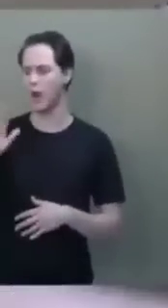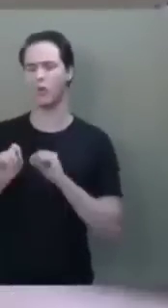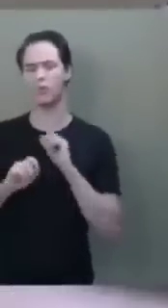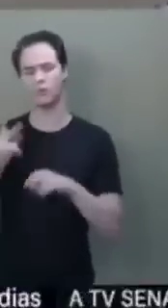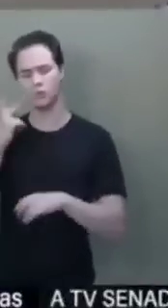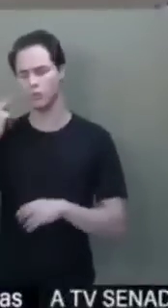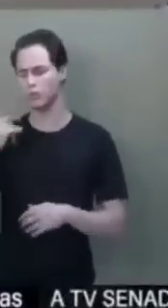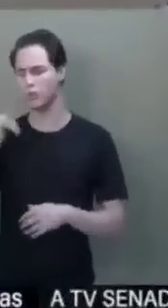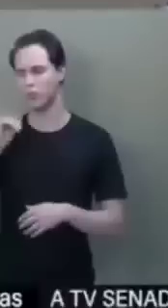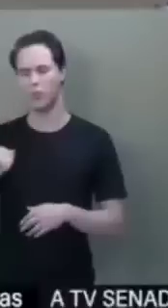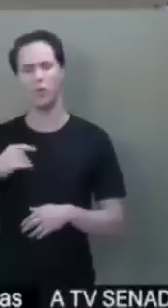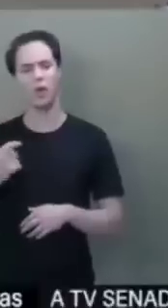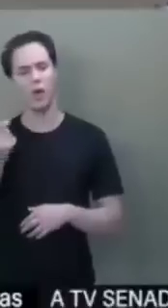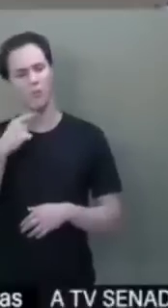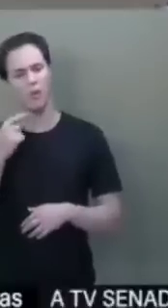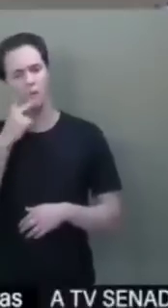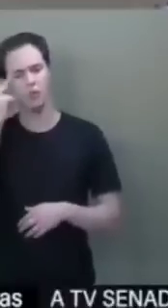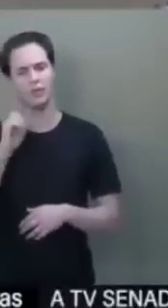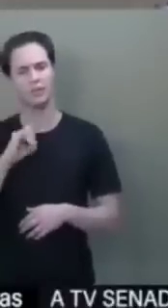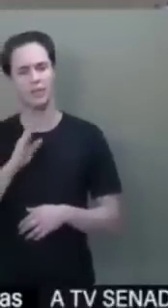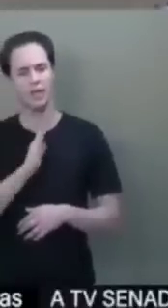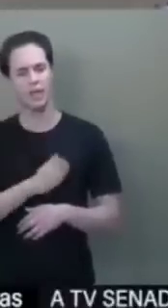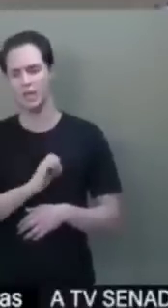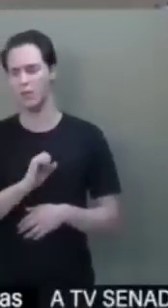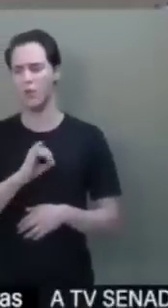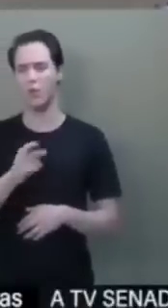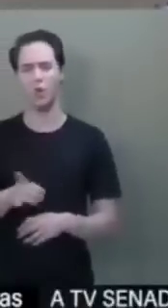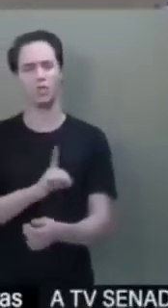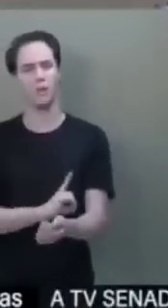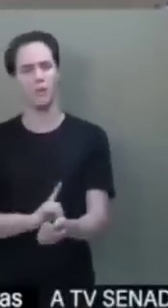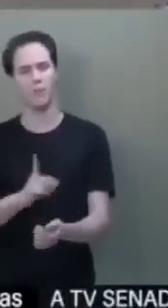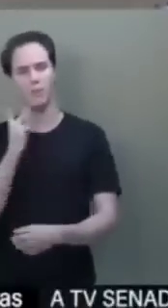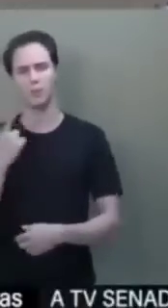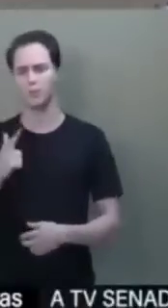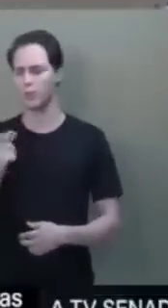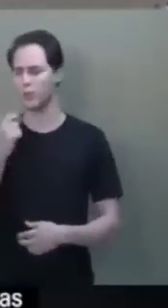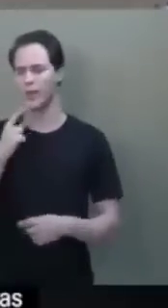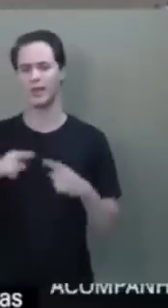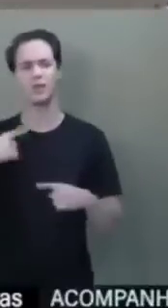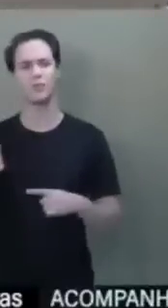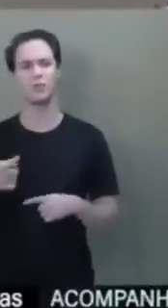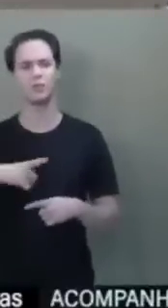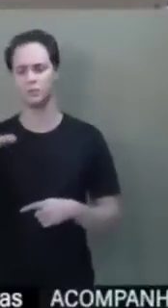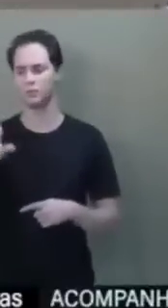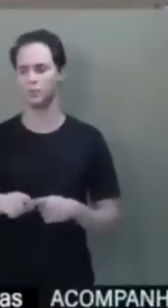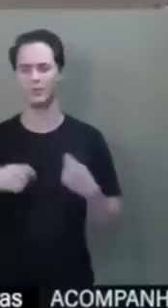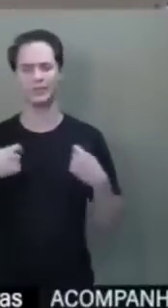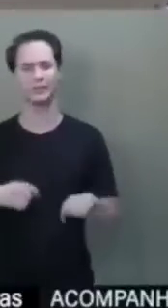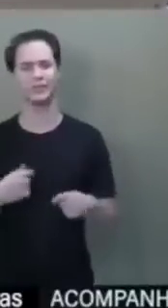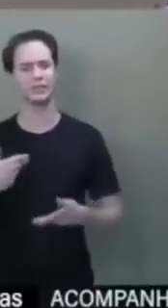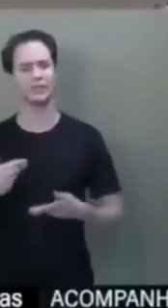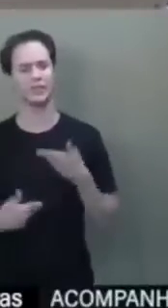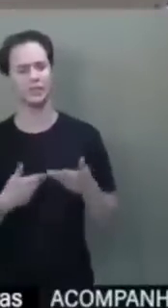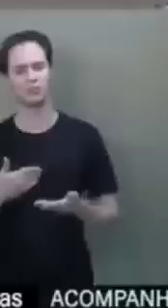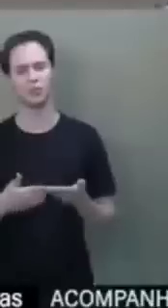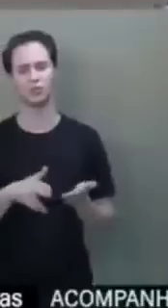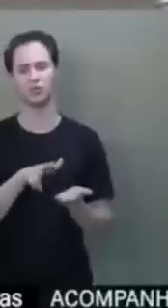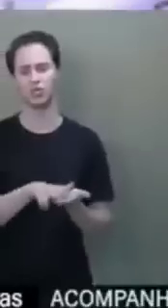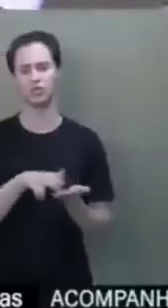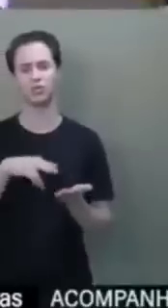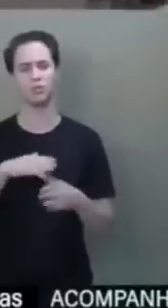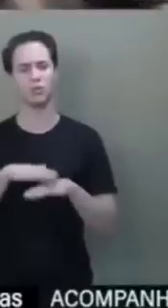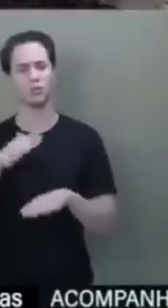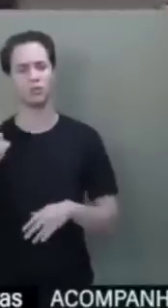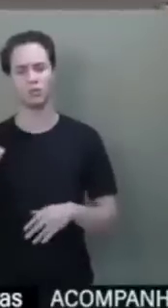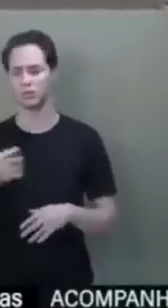remédio para quem é hipertenso, para quem é diabético, do que não ter o remédio e essa pessoa ter uma complicação e precisar de um tratamento de internação que sai muito mais caro.